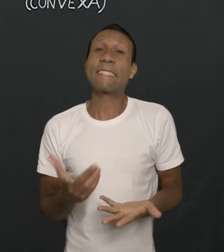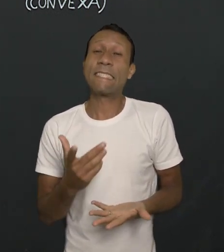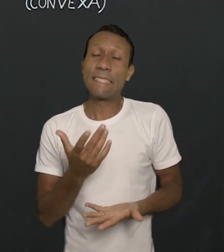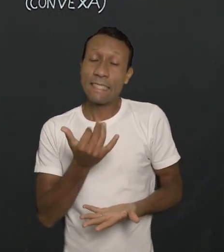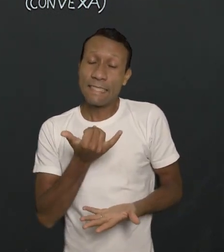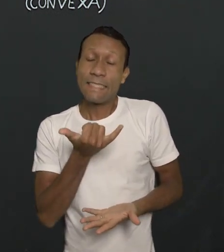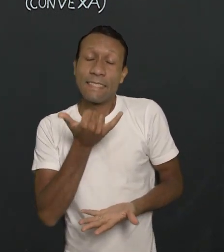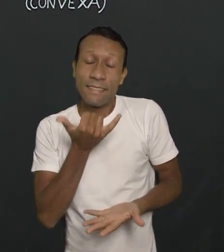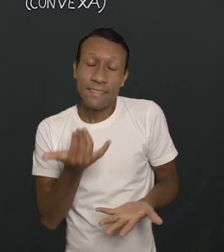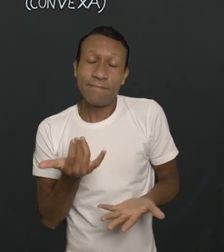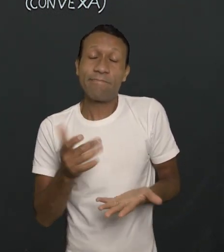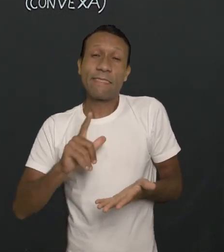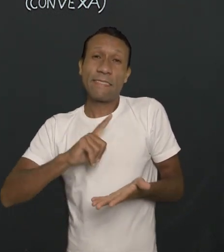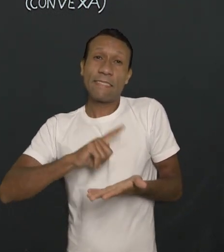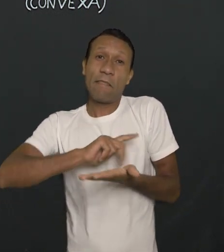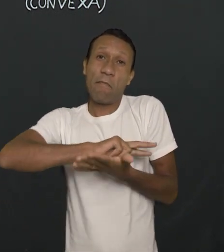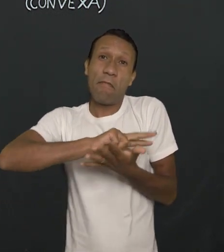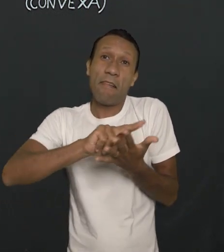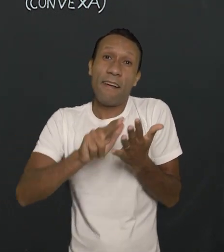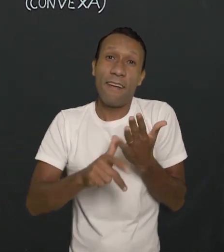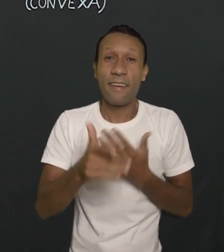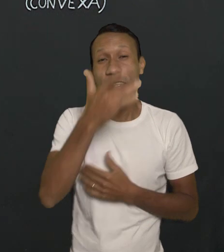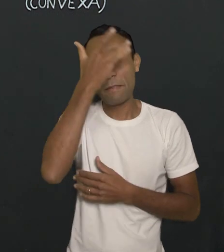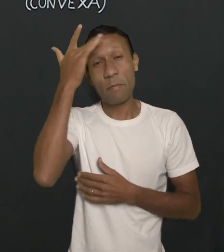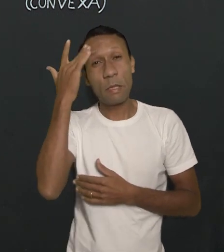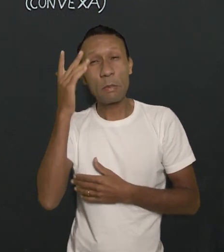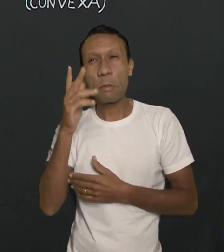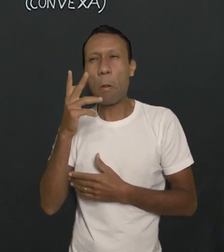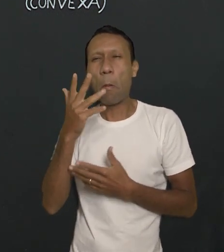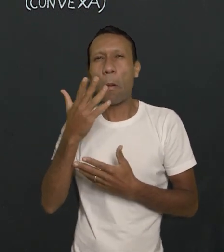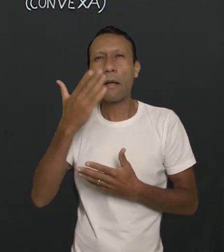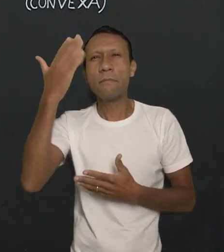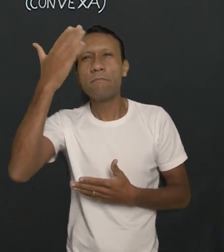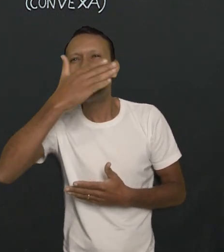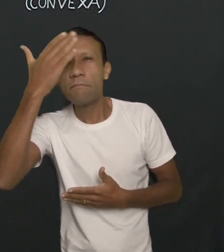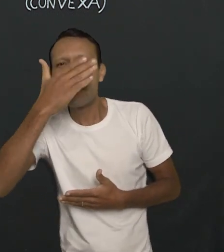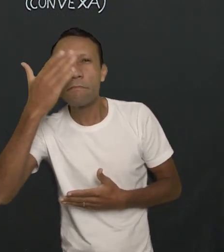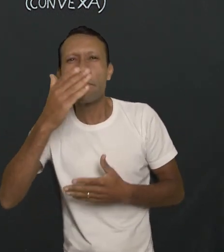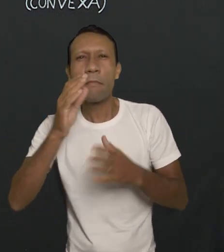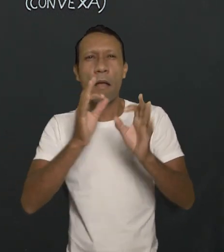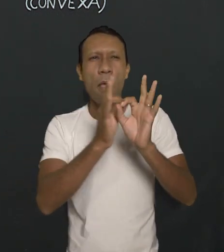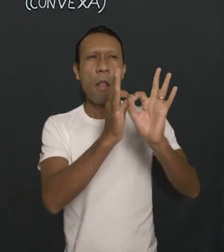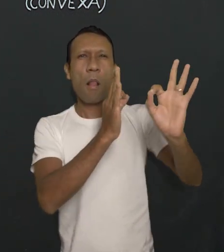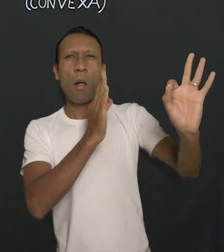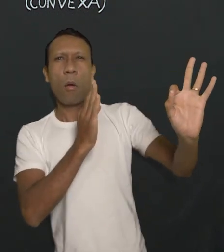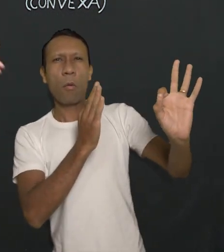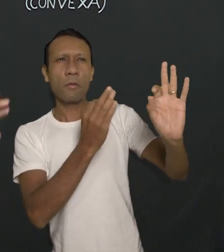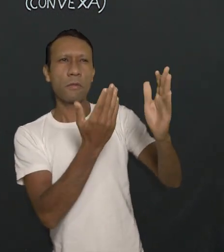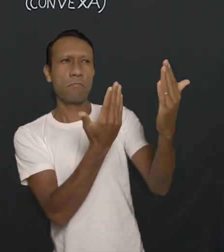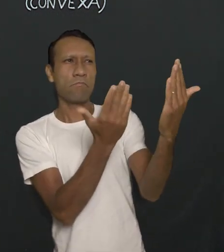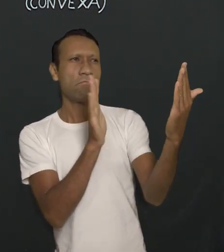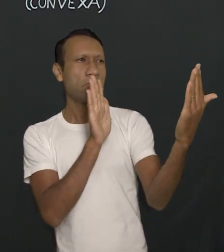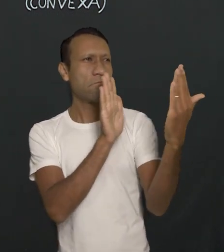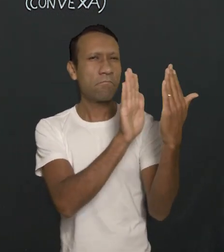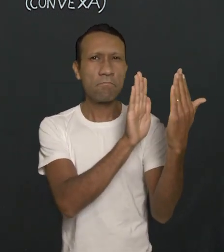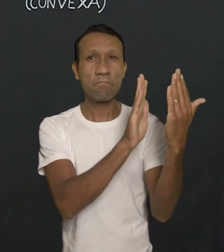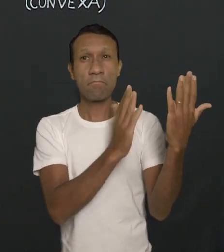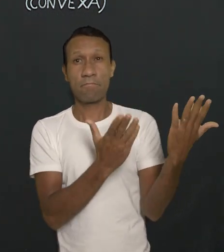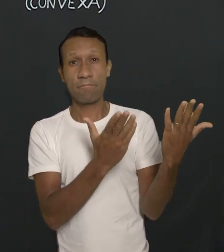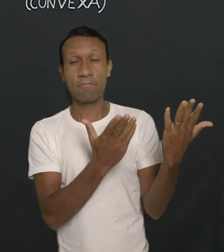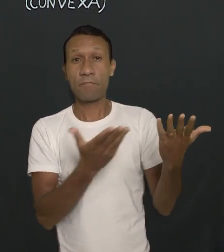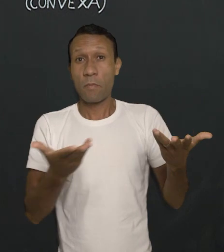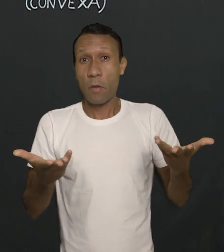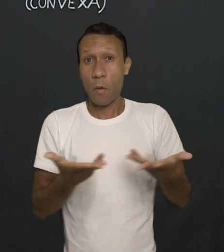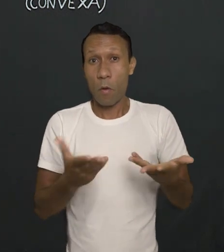Infelizmente, temos um imenso número de pessoas que têm dificuldade de enxergar ou de perto ou de longe. Que problemas são esses?